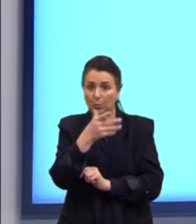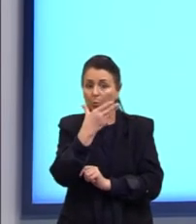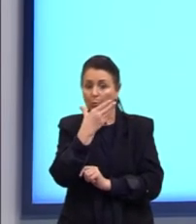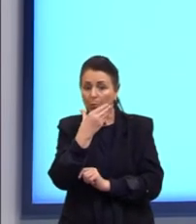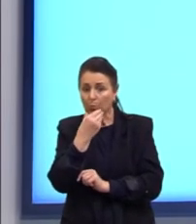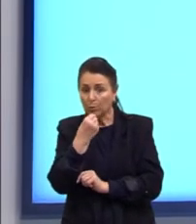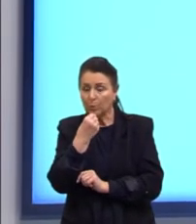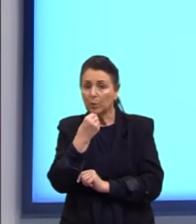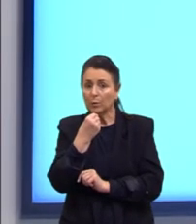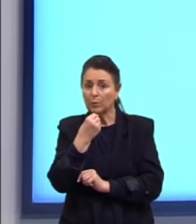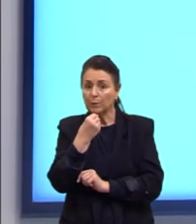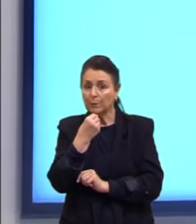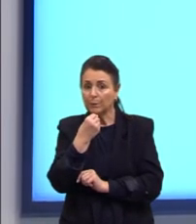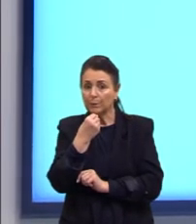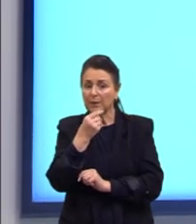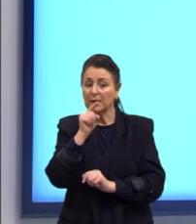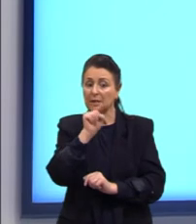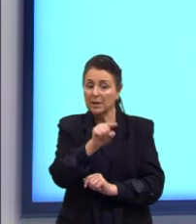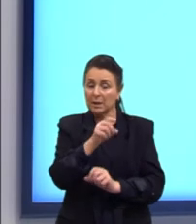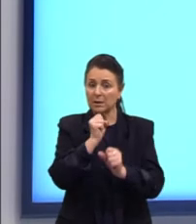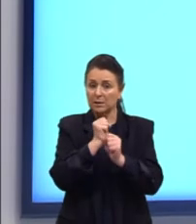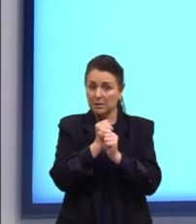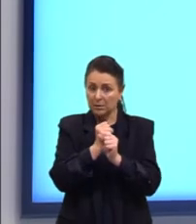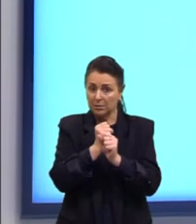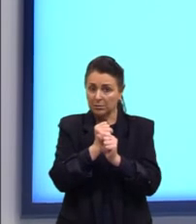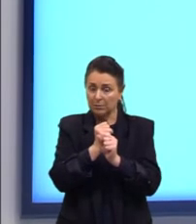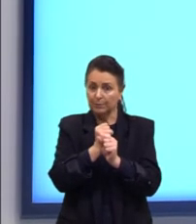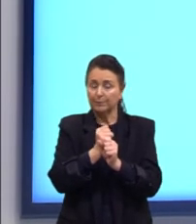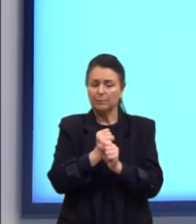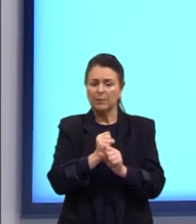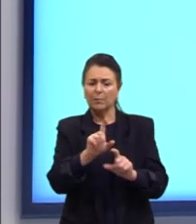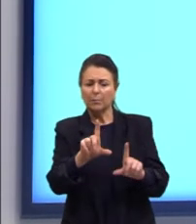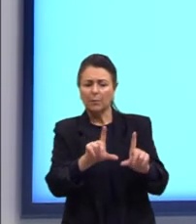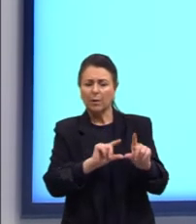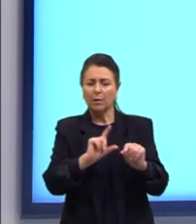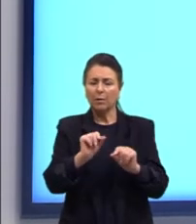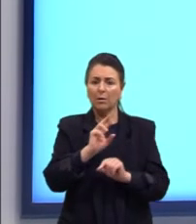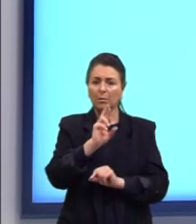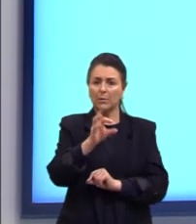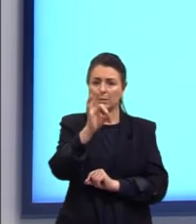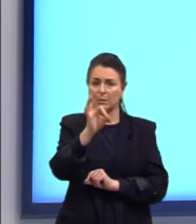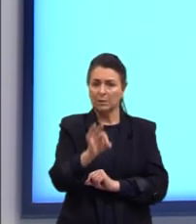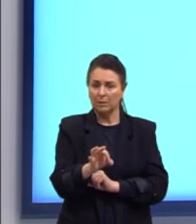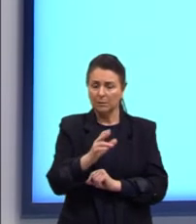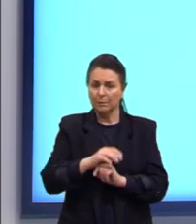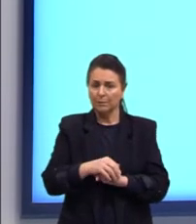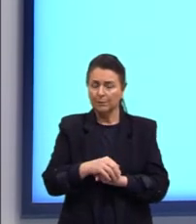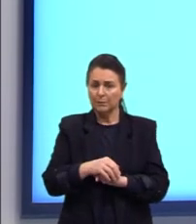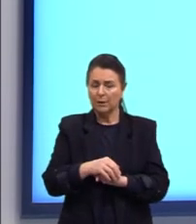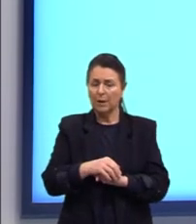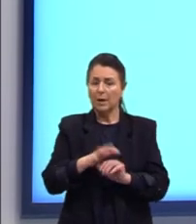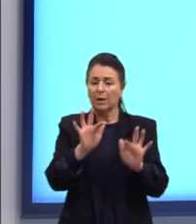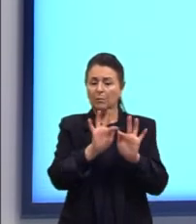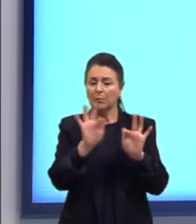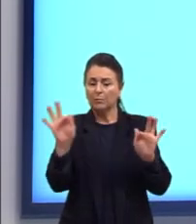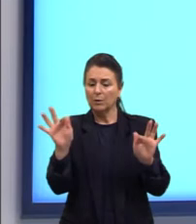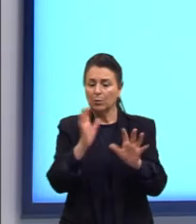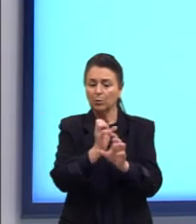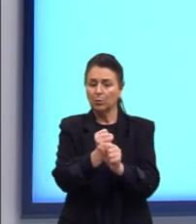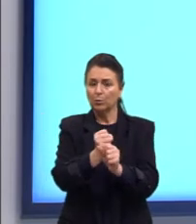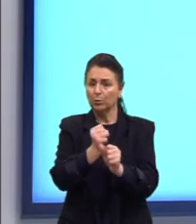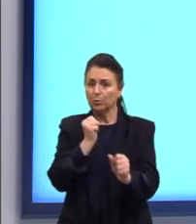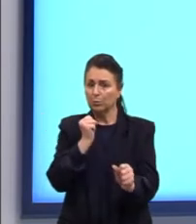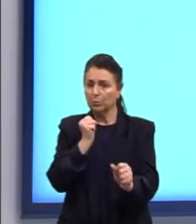nesse ano? Então, ali nas nossas alternativas, nós temos a função do lucro. Ela é dada, então, o